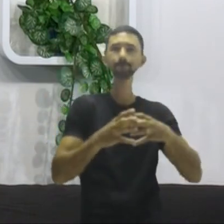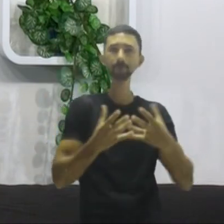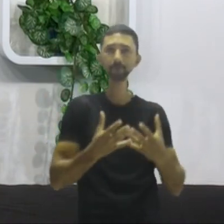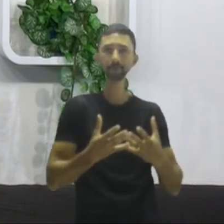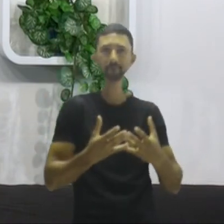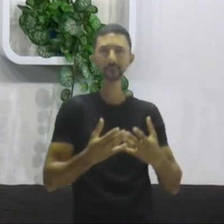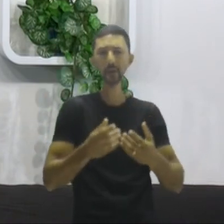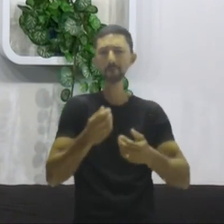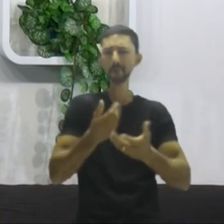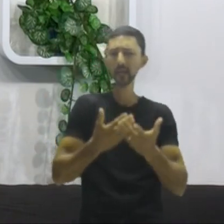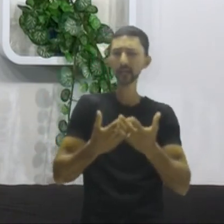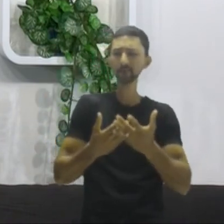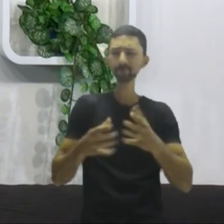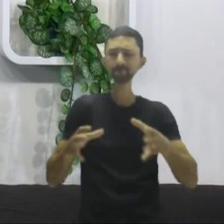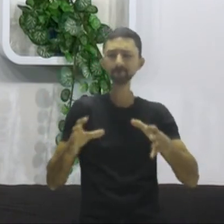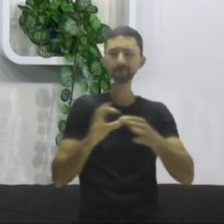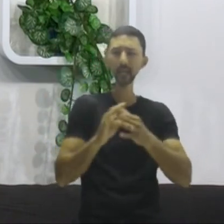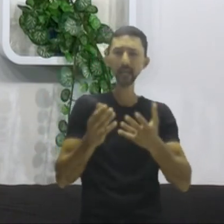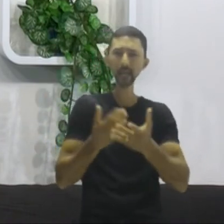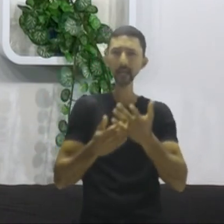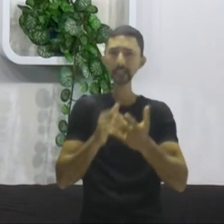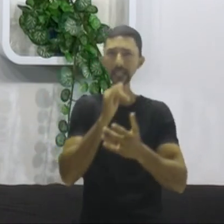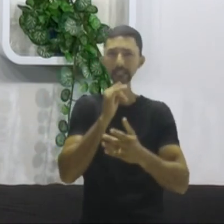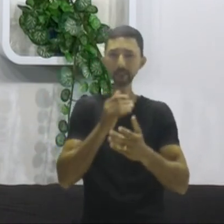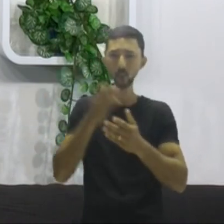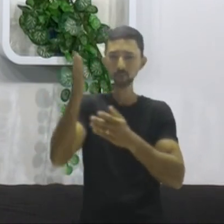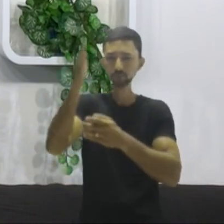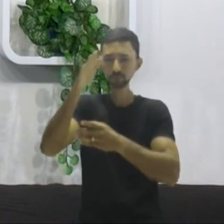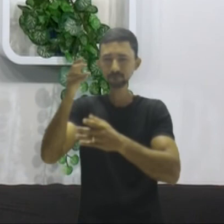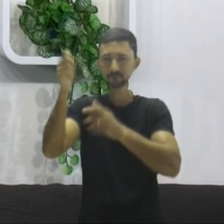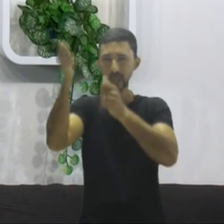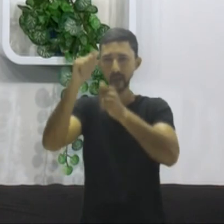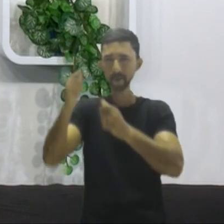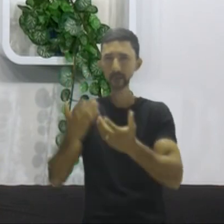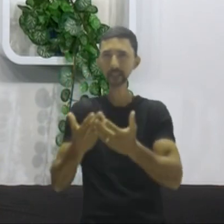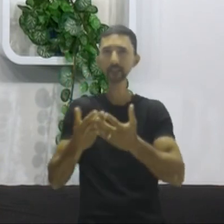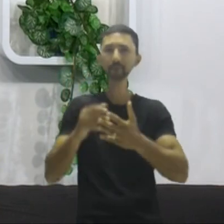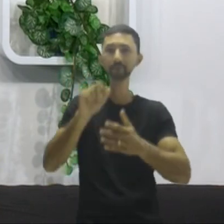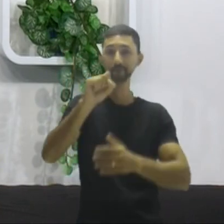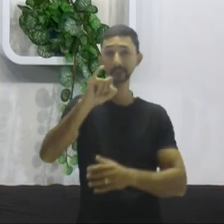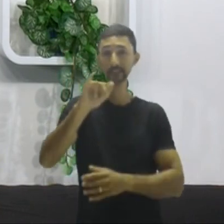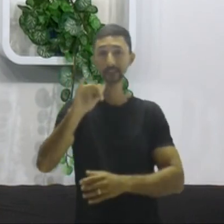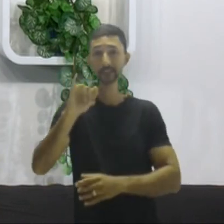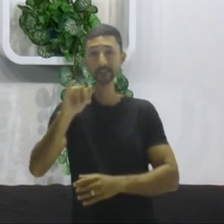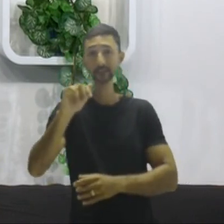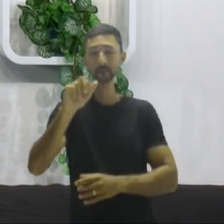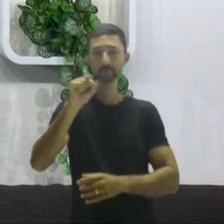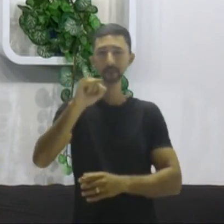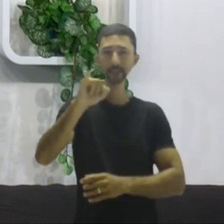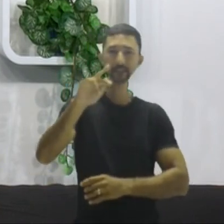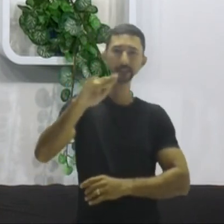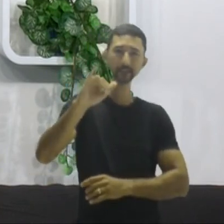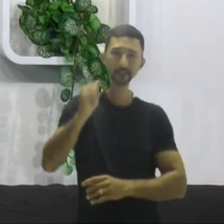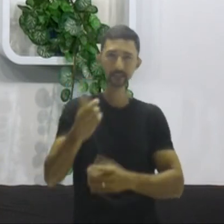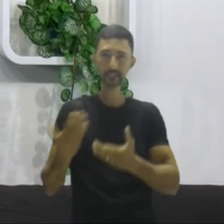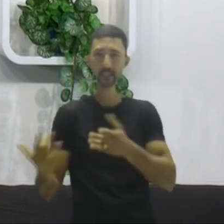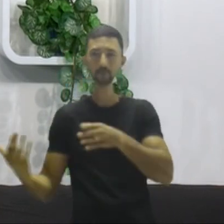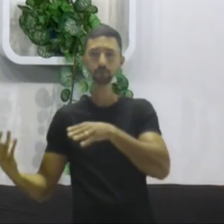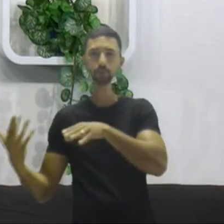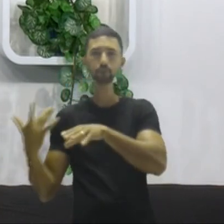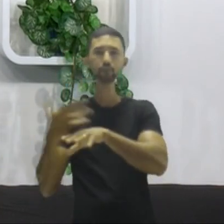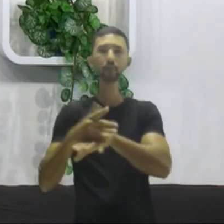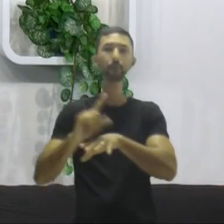Associa-se a isso o fato de a Turquia fazer fronteira com países como a Síria e aí haveria uma entrada de